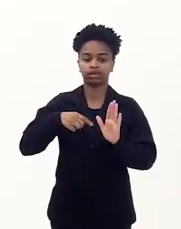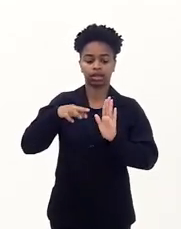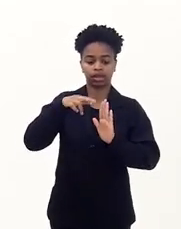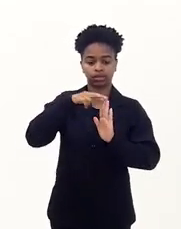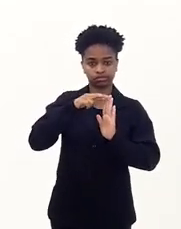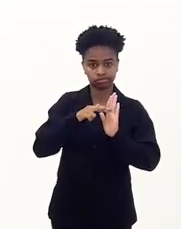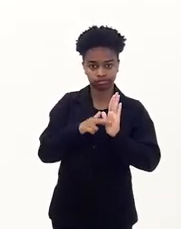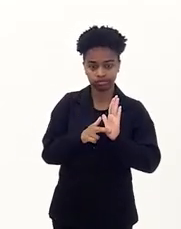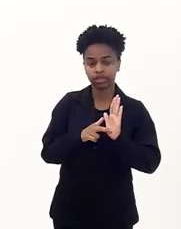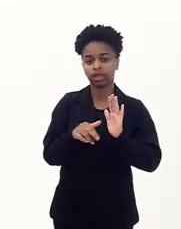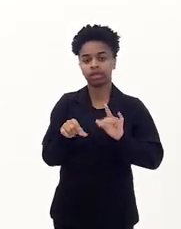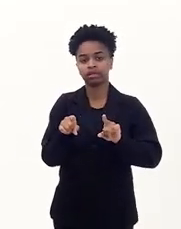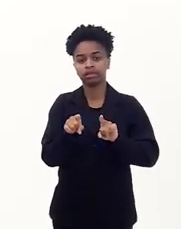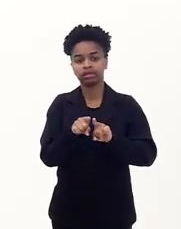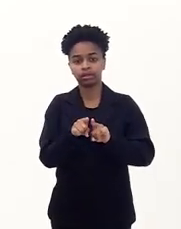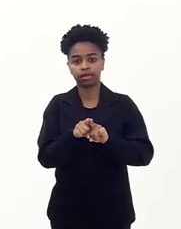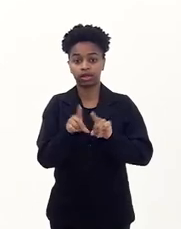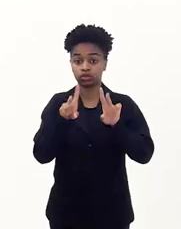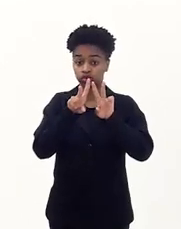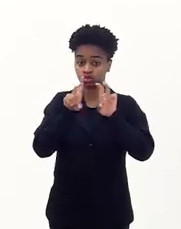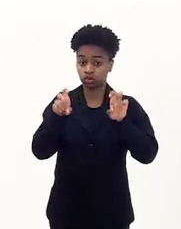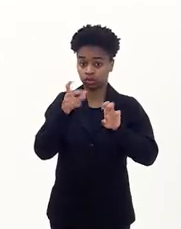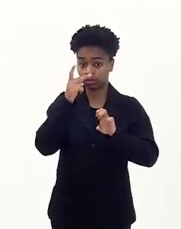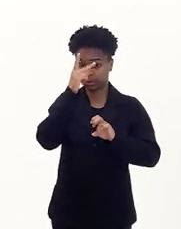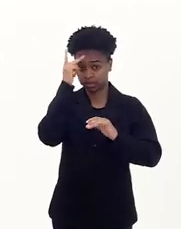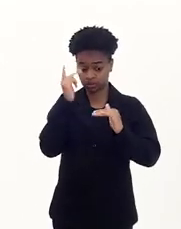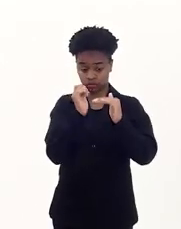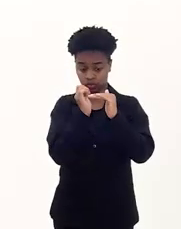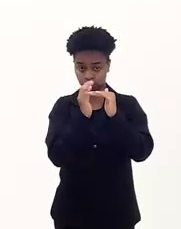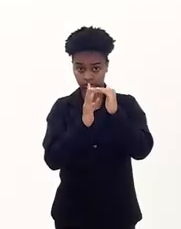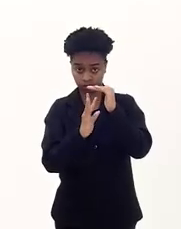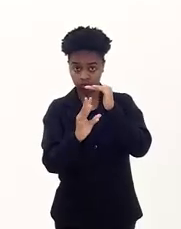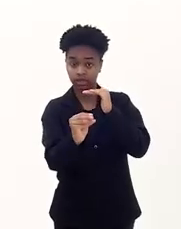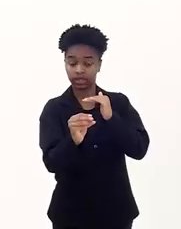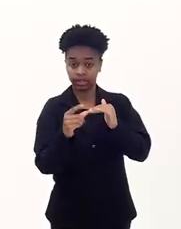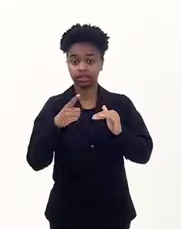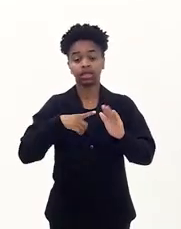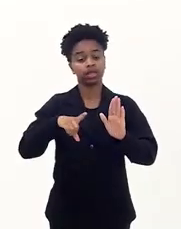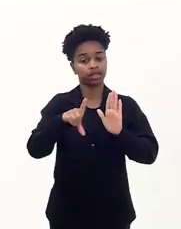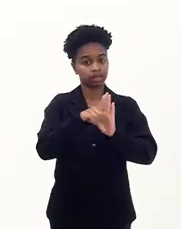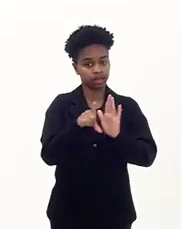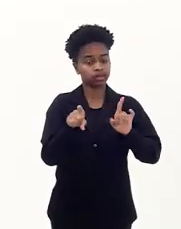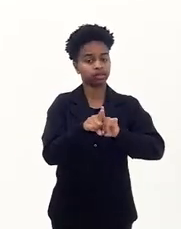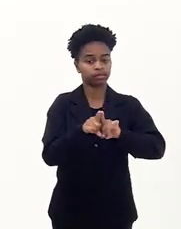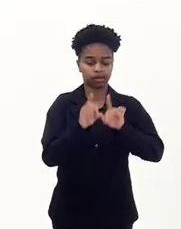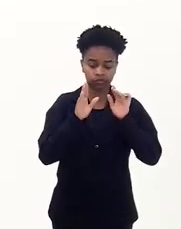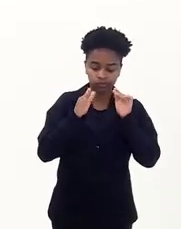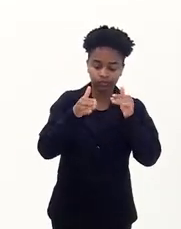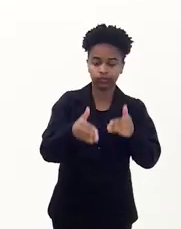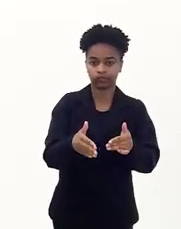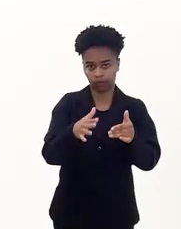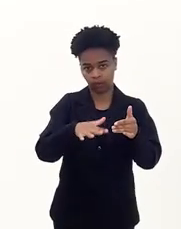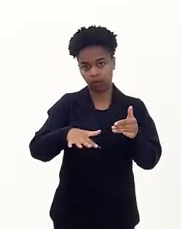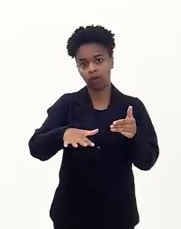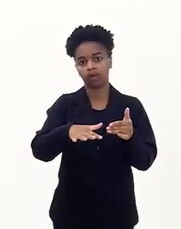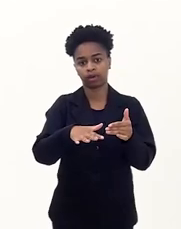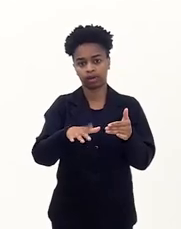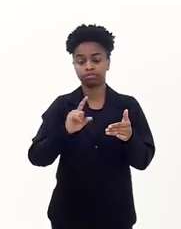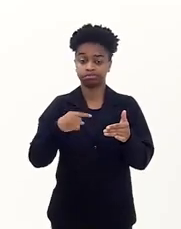regulamentos, temos também com relação a refugiados legislações específicas, que a gente pode